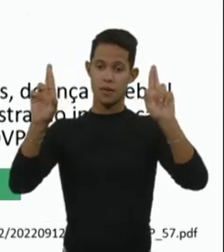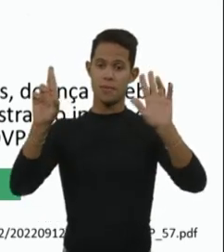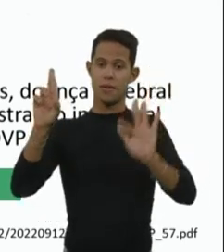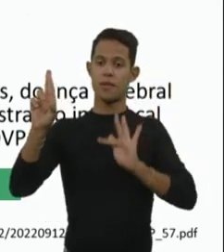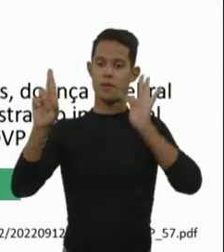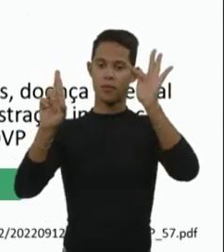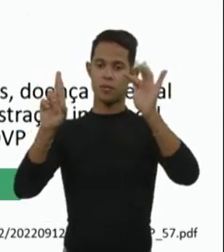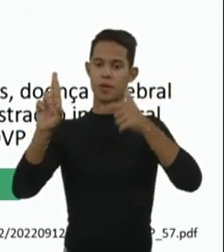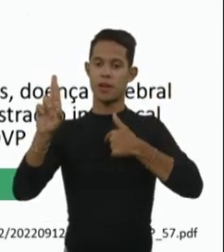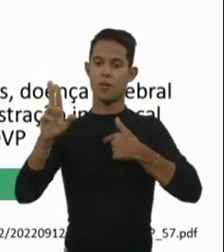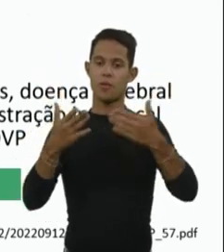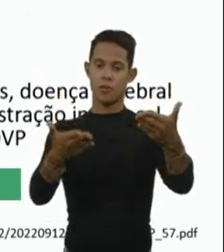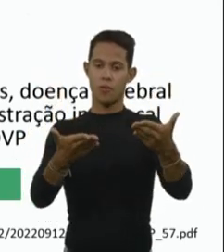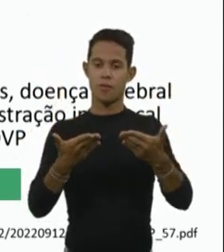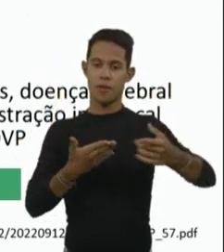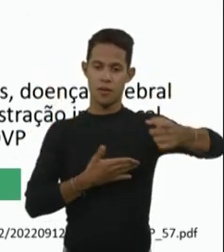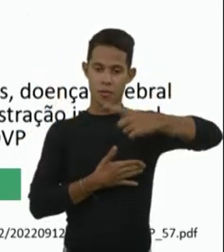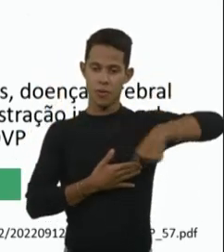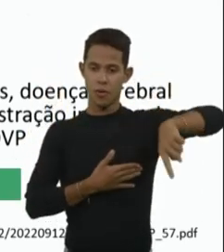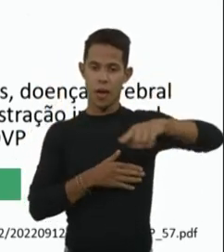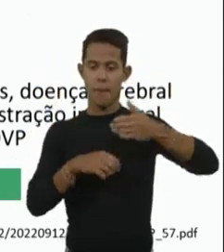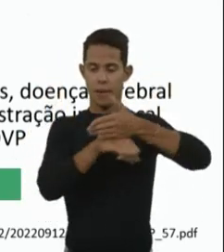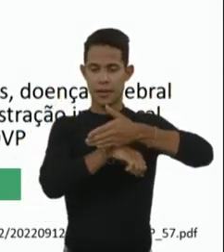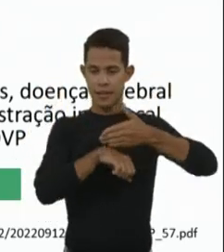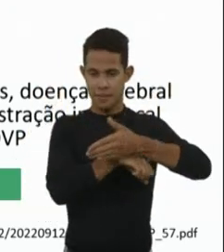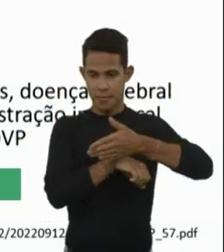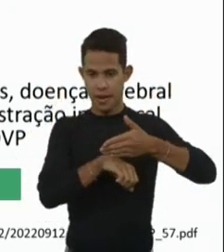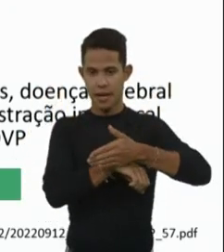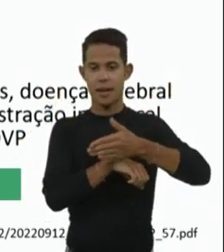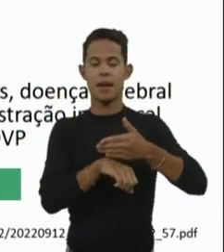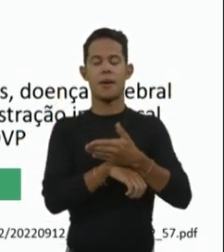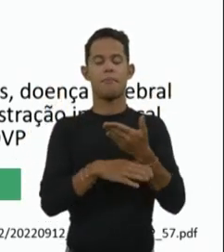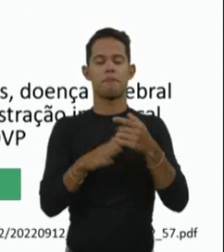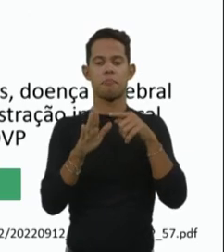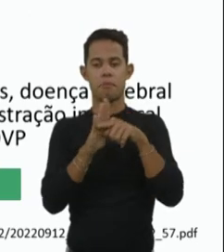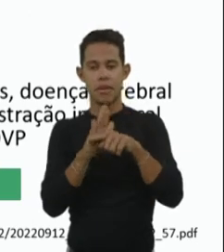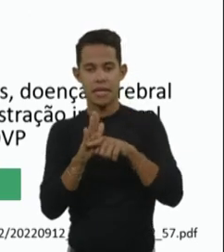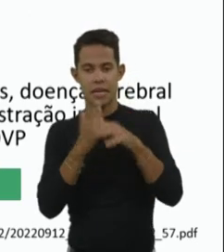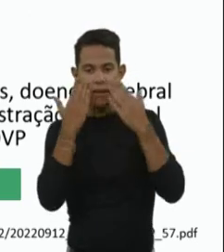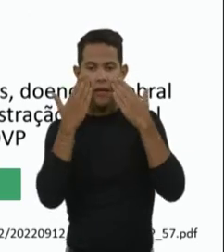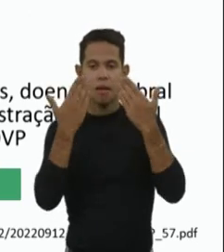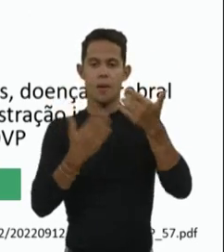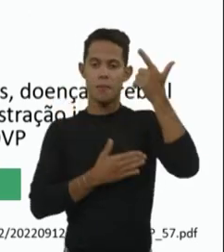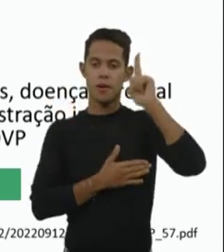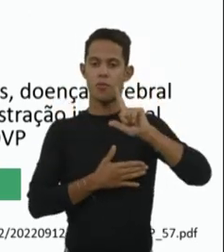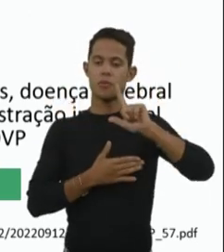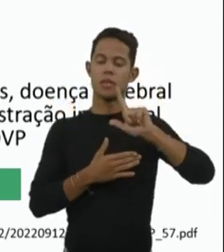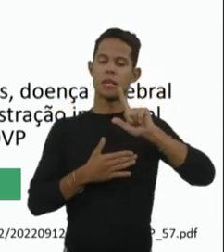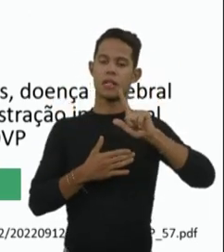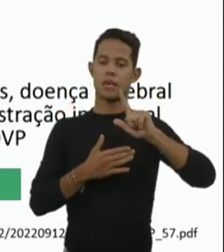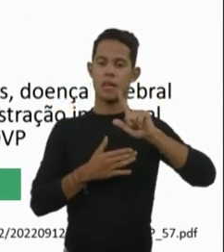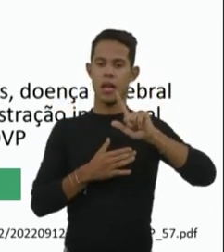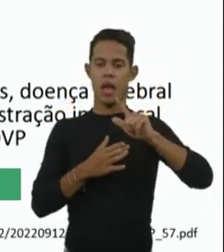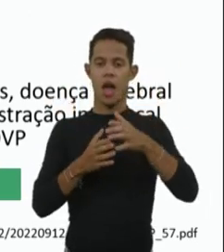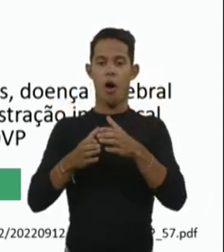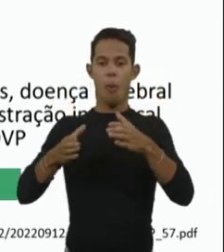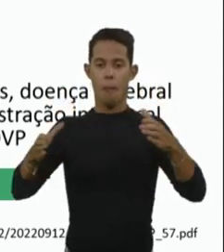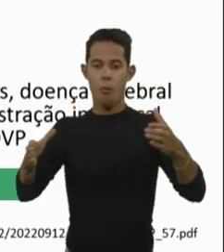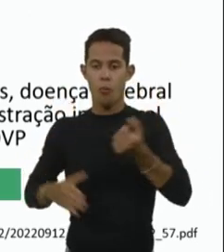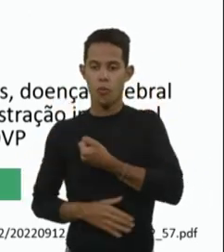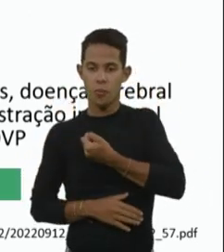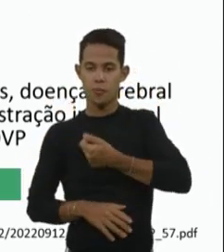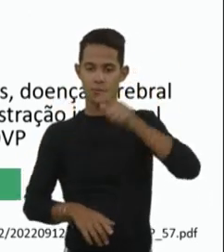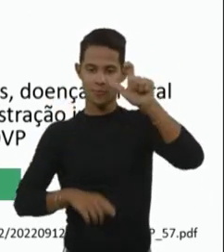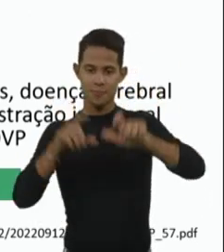mundo quando abre as consultas públicas a gente participar, né, para que a gente consiga continuar aumentando o número de pacientes que vão se